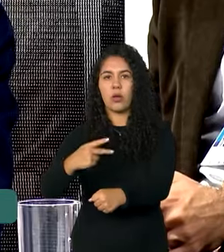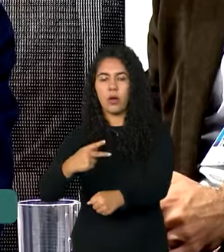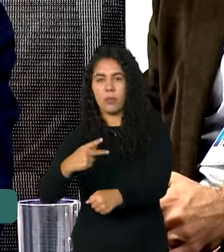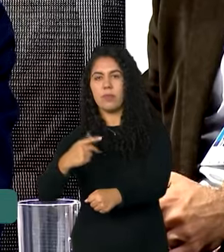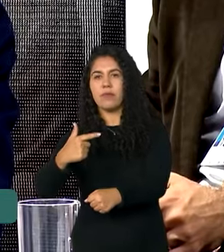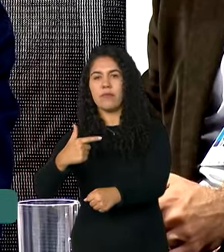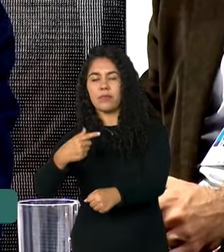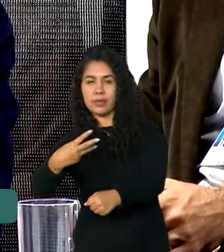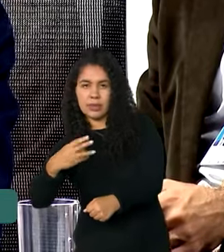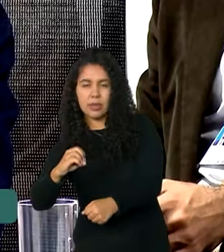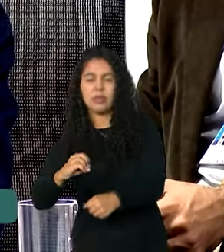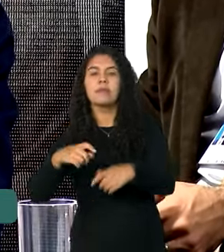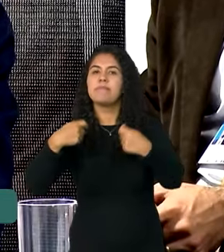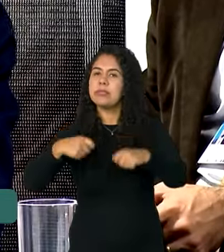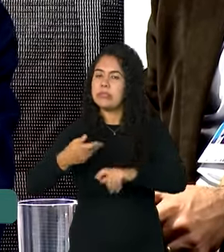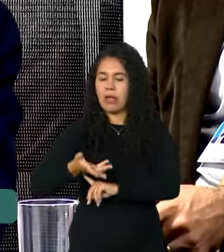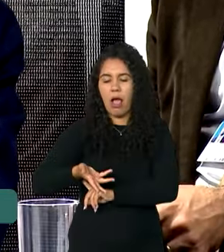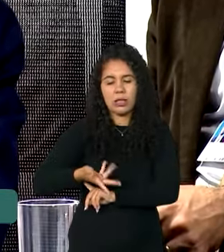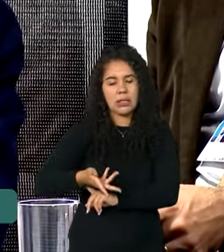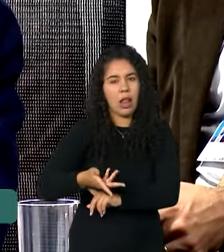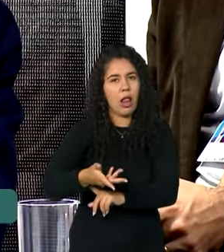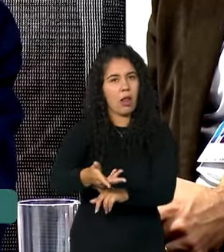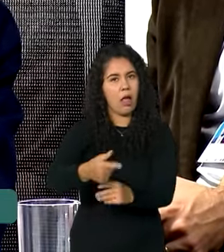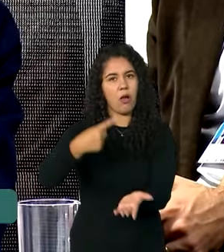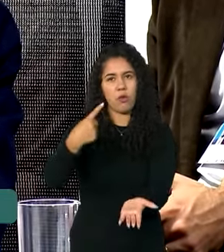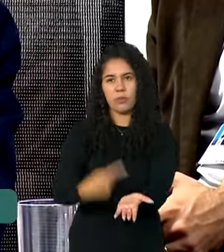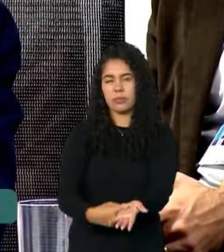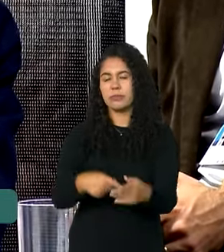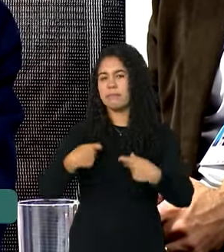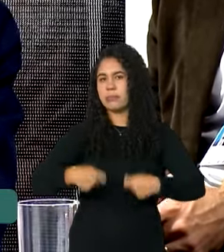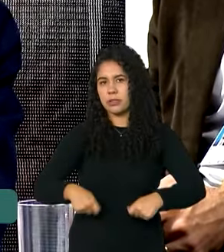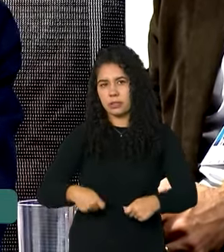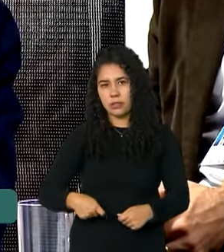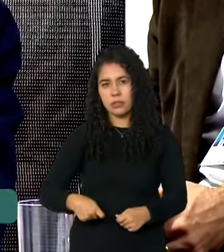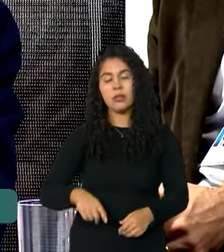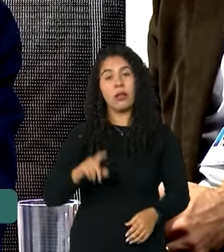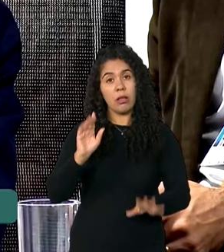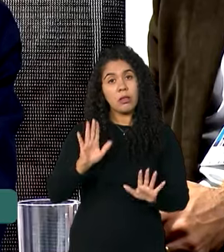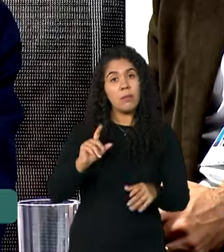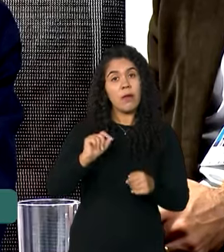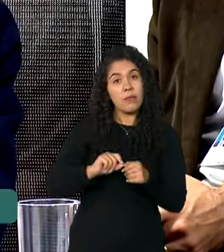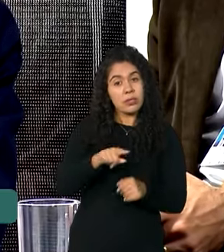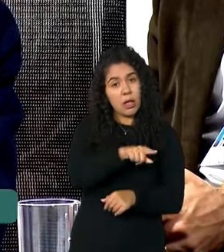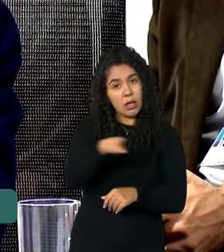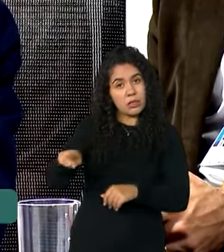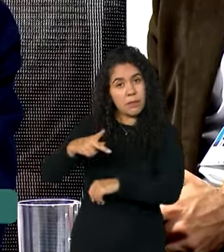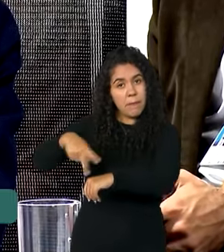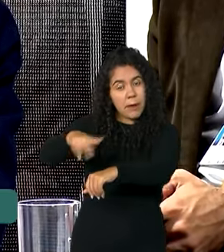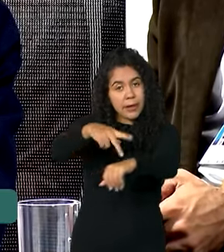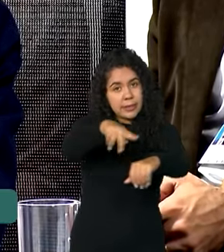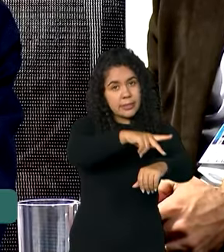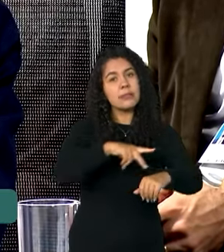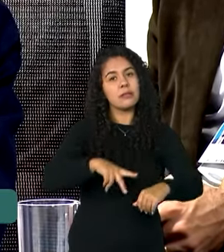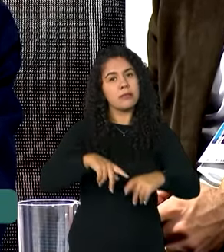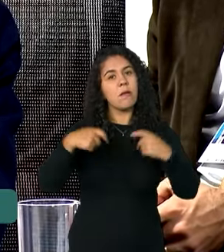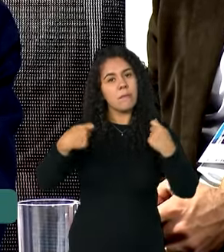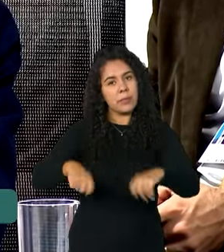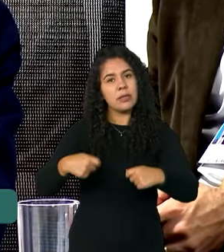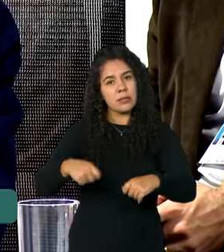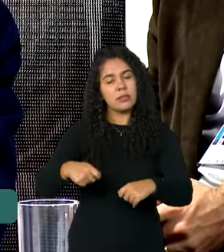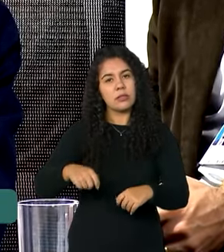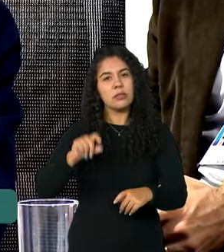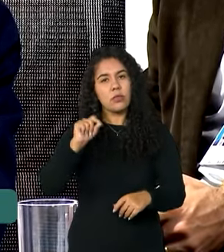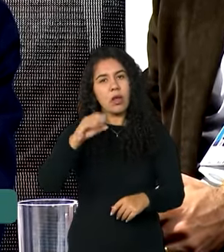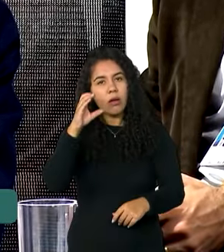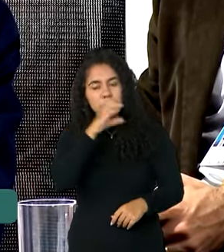compromissos e fazer com que esses países que mais emitem possam acelerar essa mudança das suas matrizes